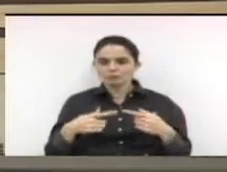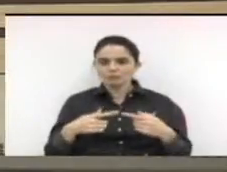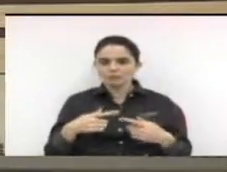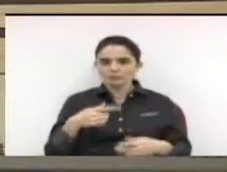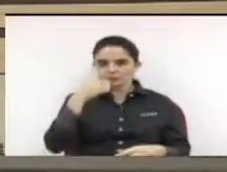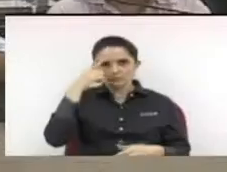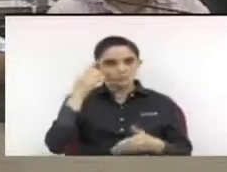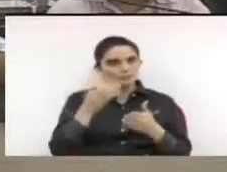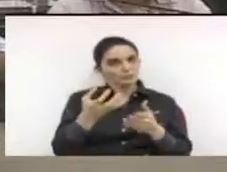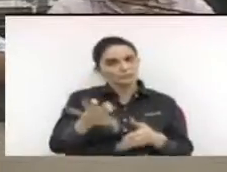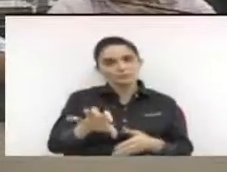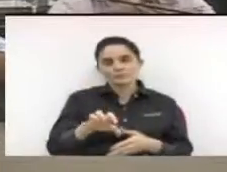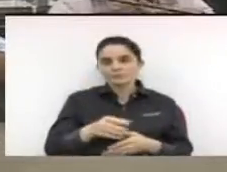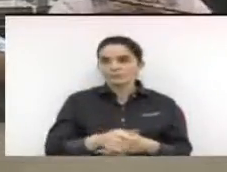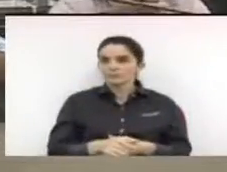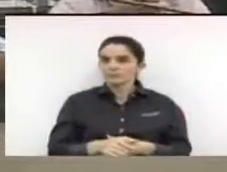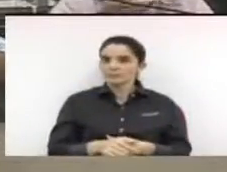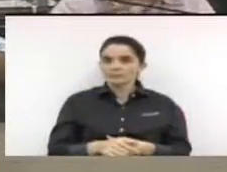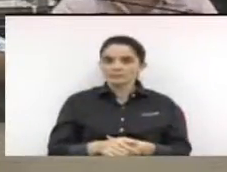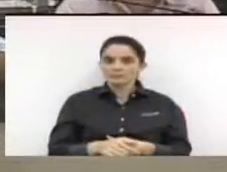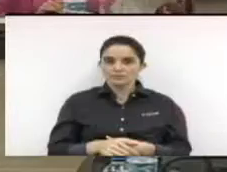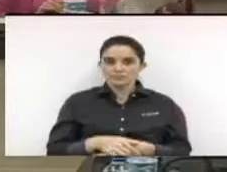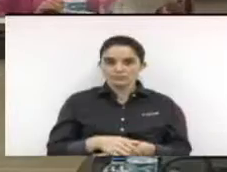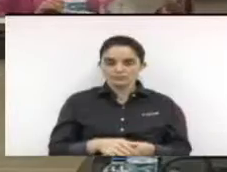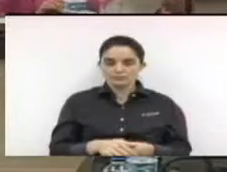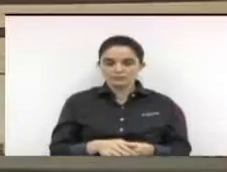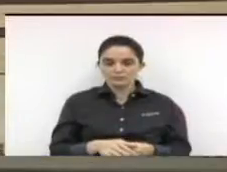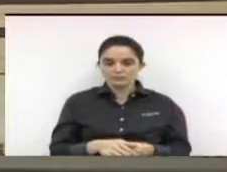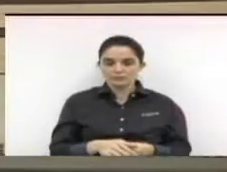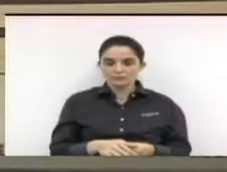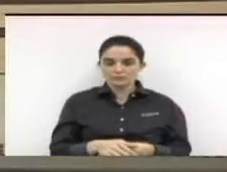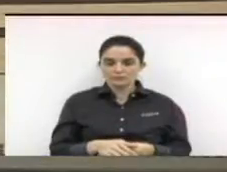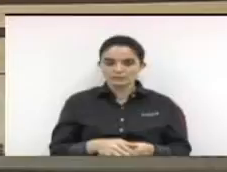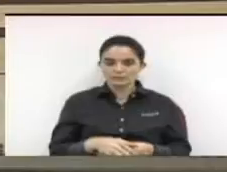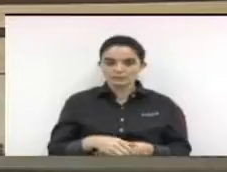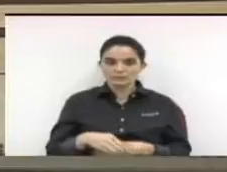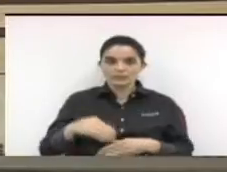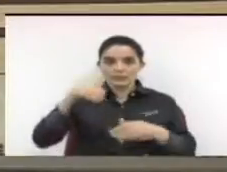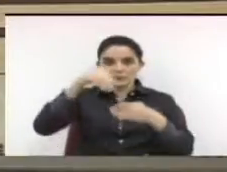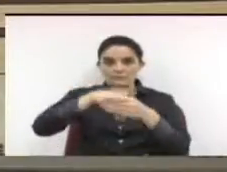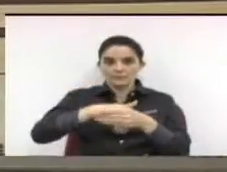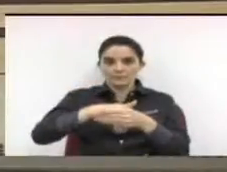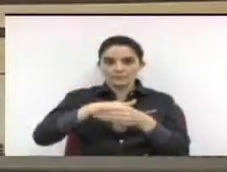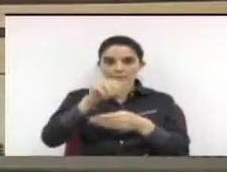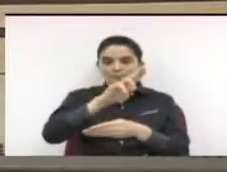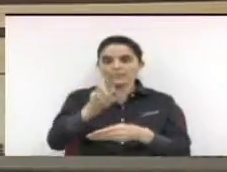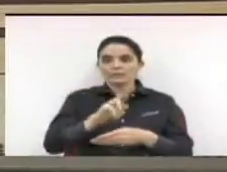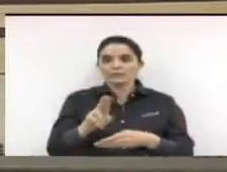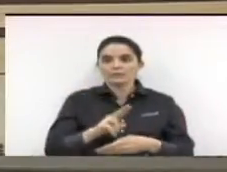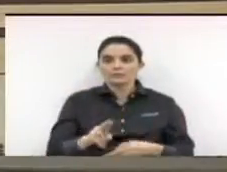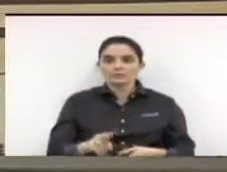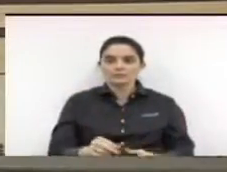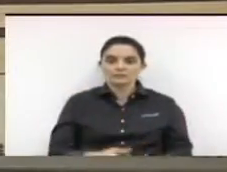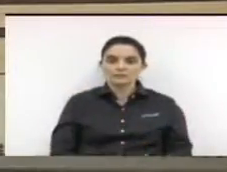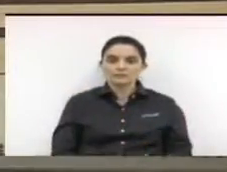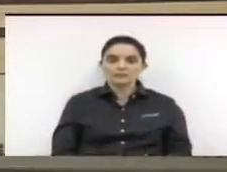Dispenso. Vereador Dinho. Dispenso. Não havendo mais quem queira, vai a votação e a votação é nominal.